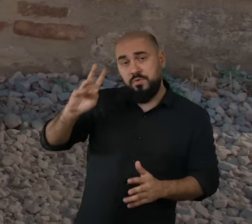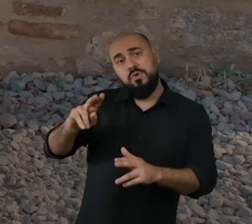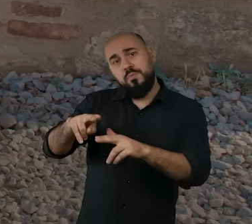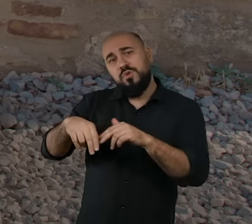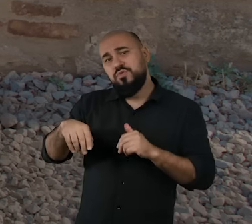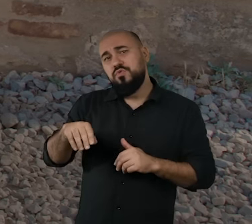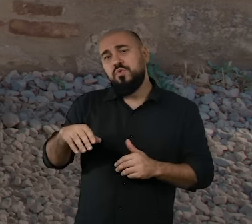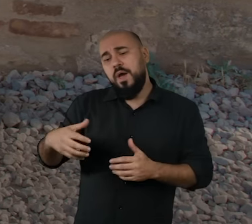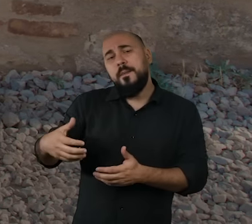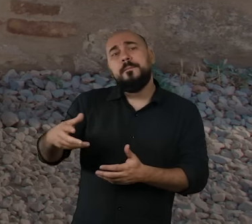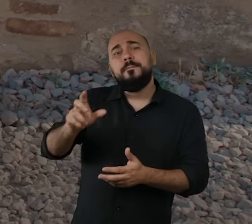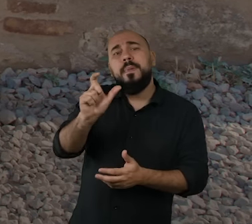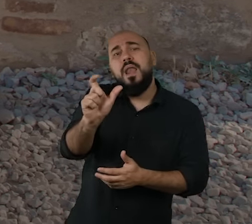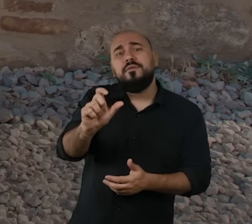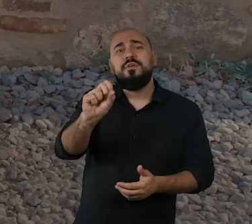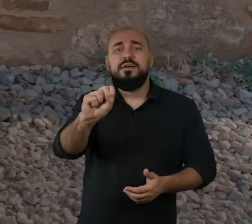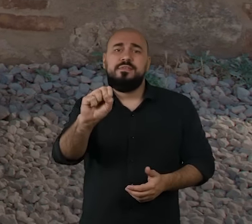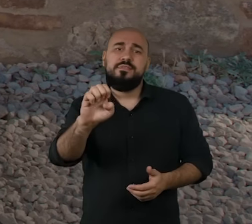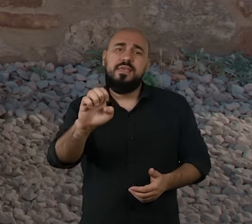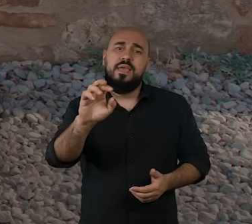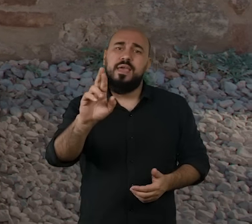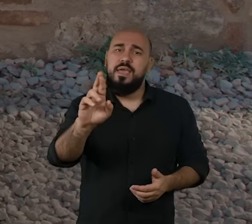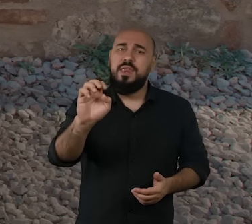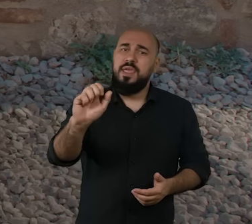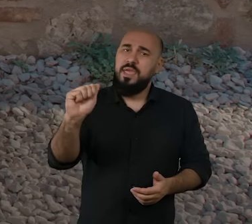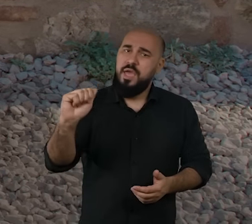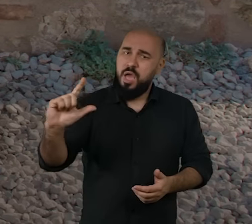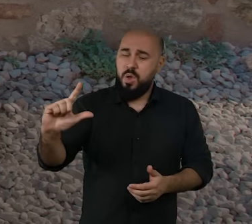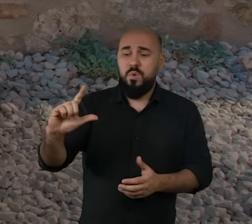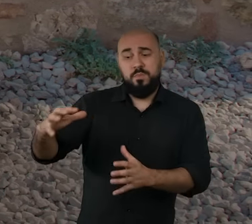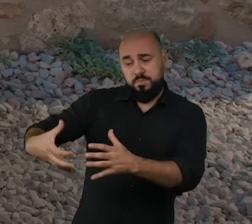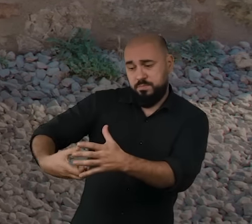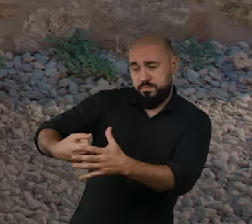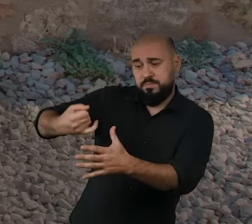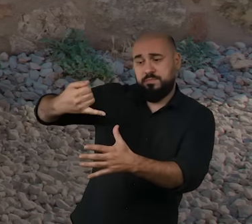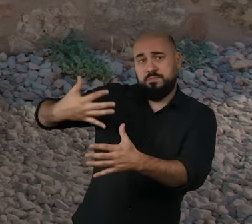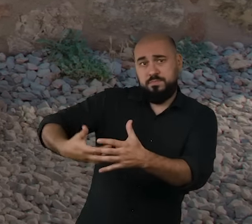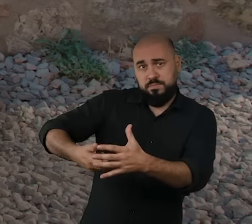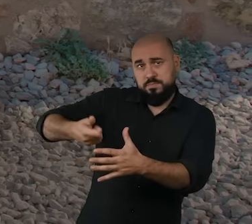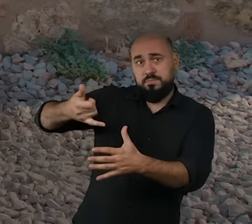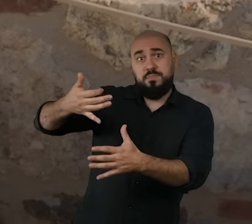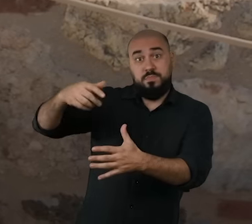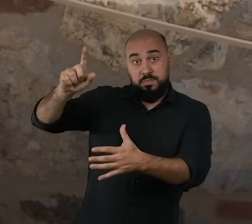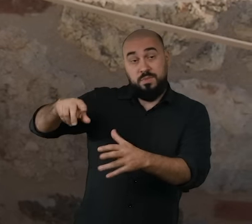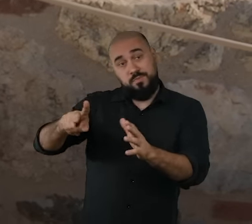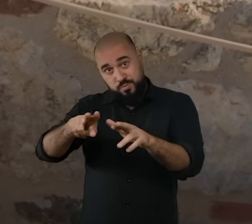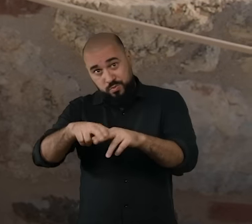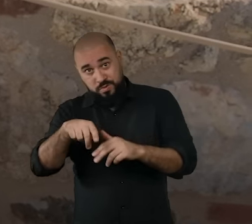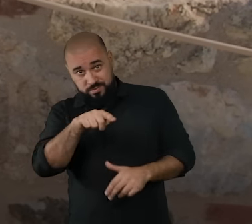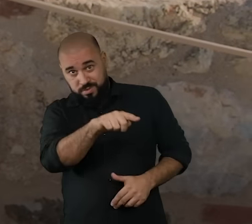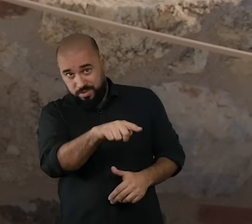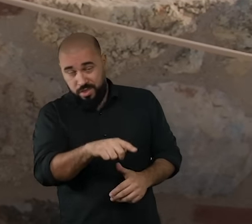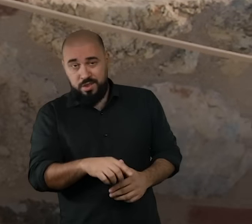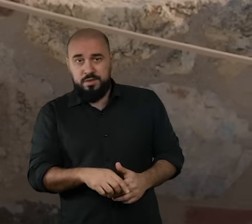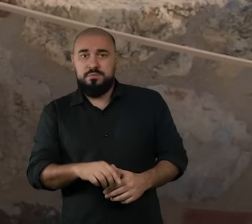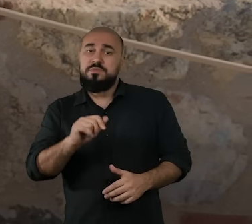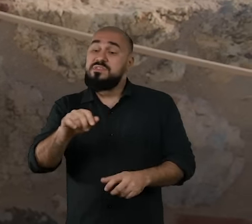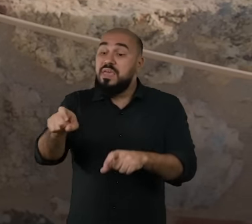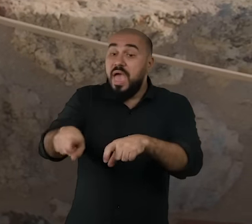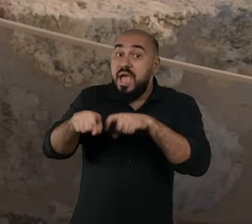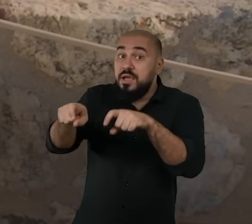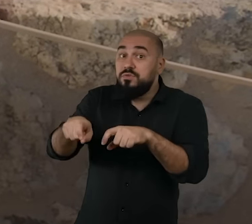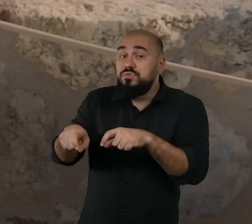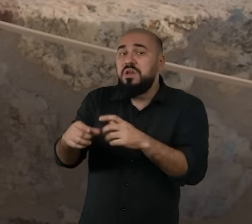palavra cereal. Então, se a agricultura fosse bem, é porque Ceres estava feliz. Se a agricultura fosse mal,